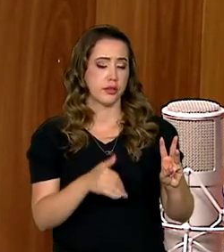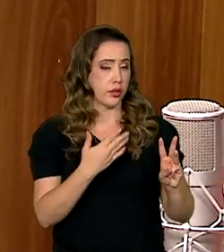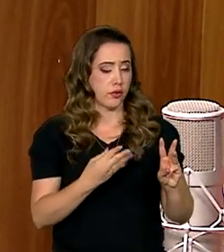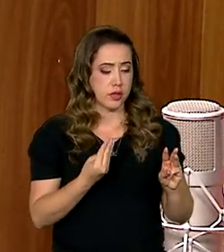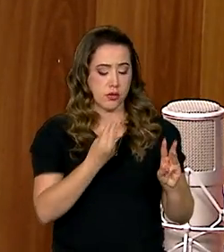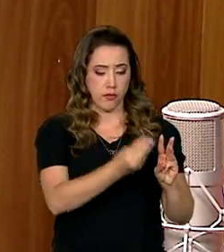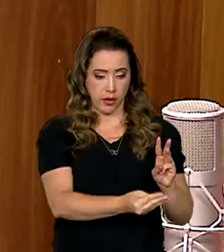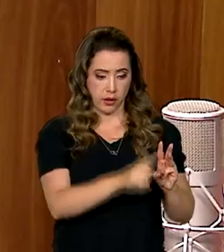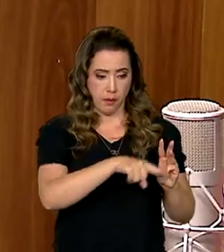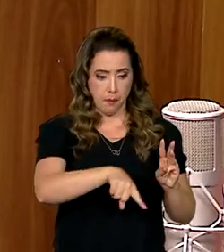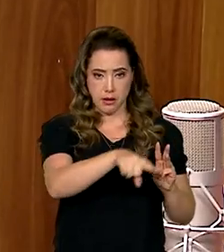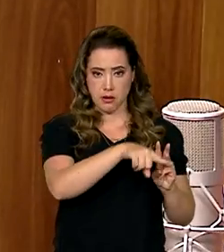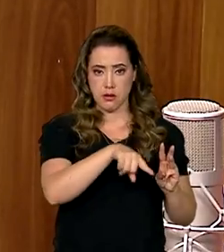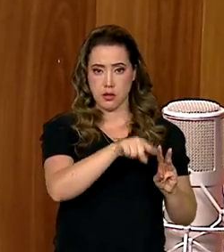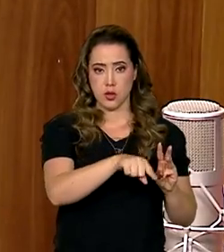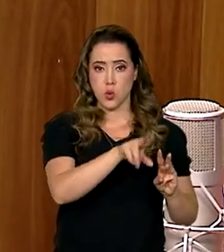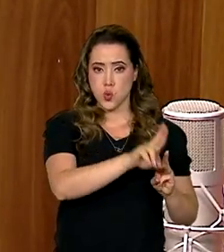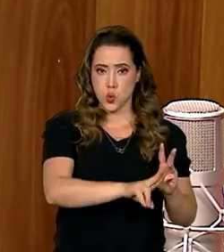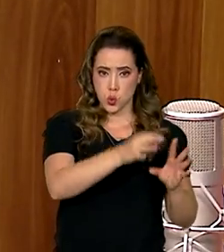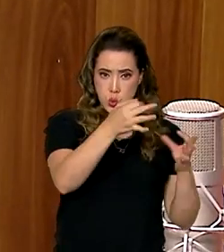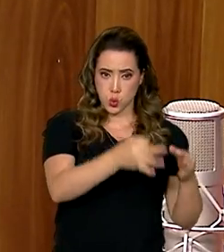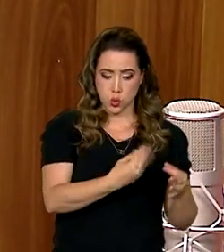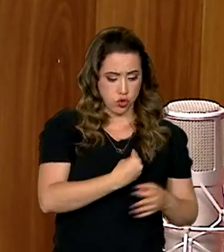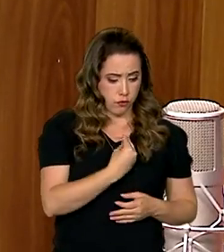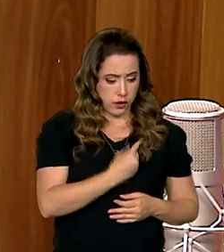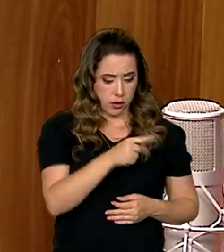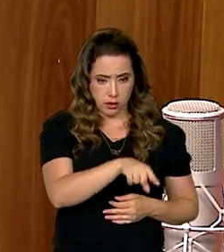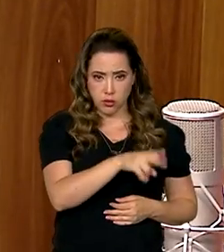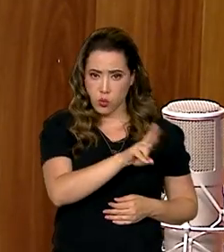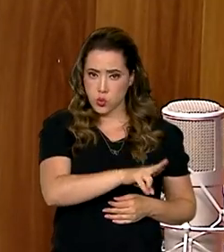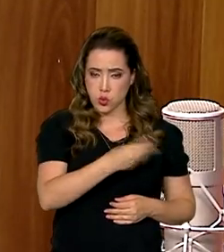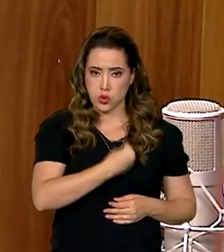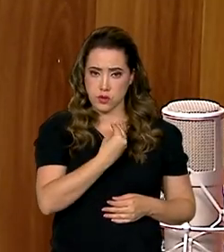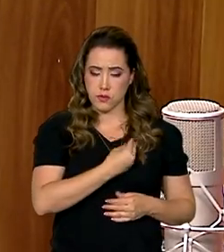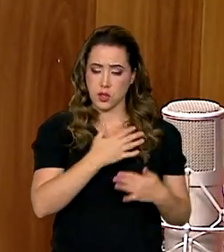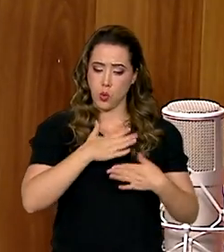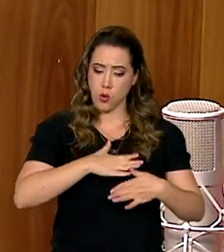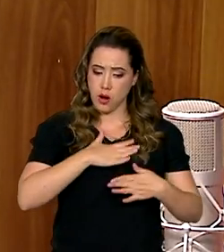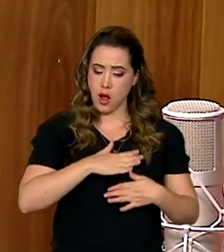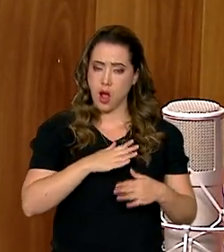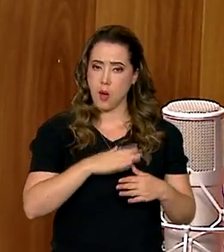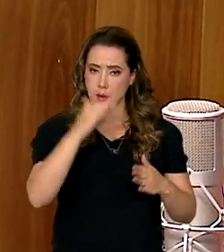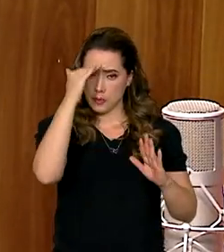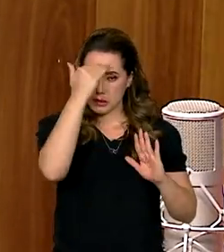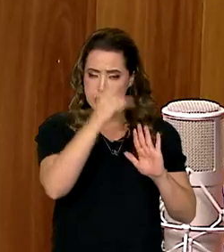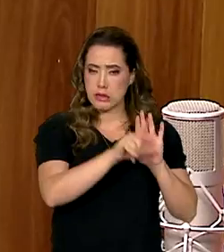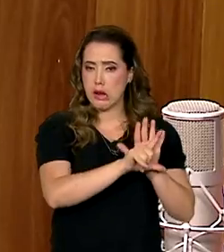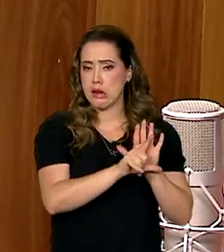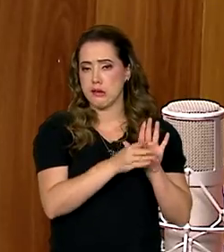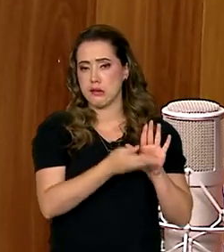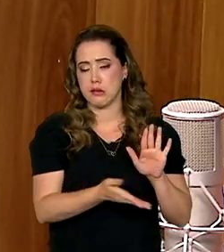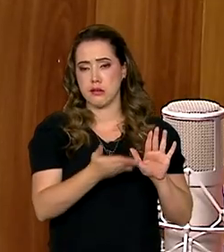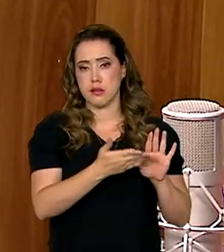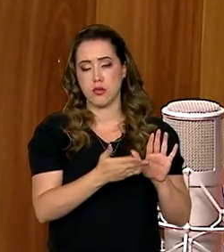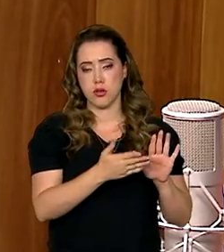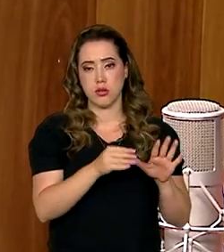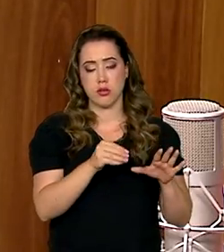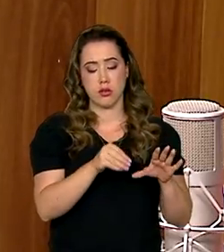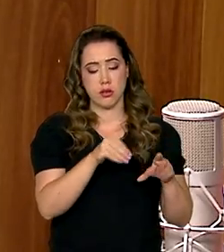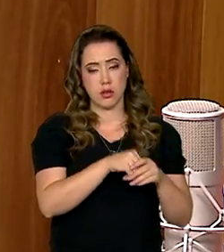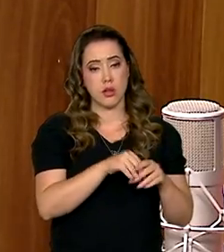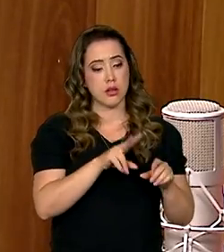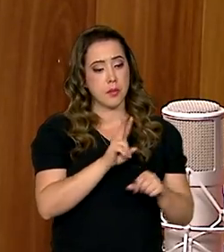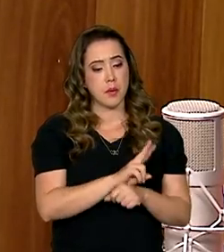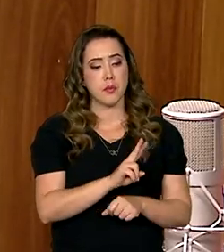você traz ali o usufruto de forma mais tranquila dentro do território, né? Além de